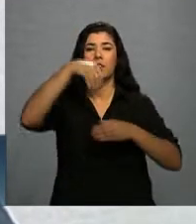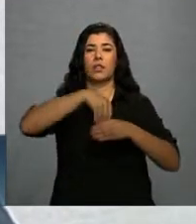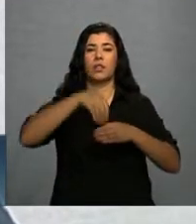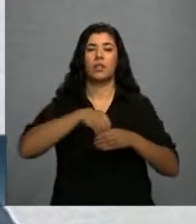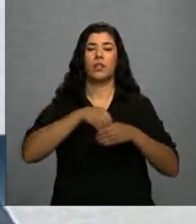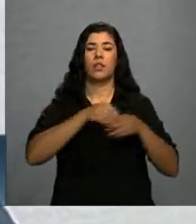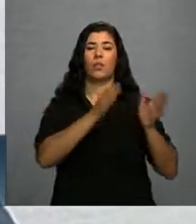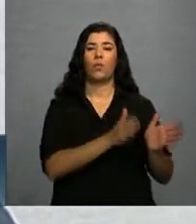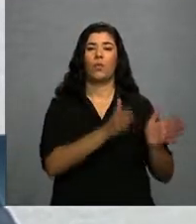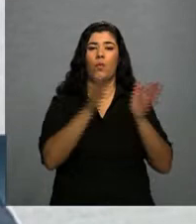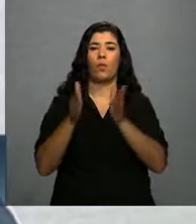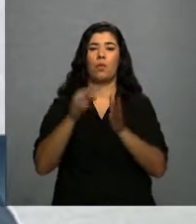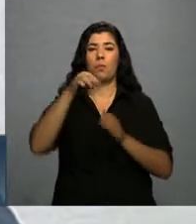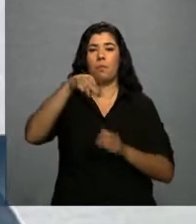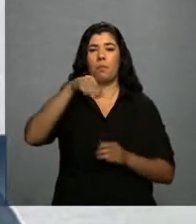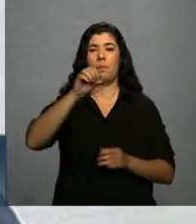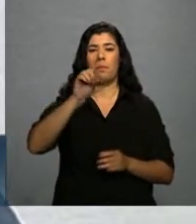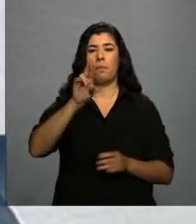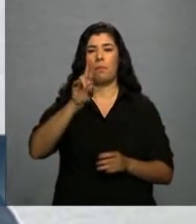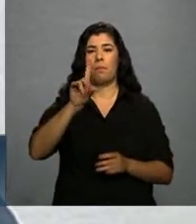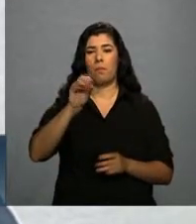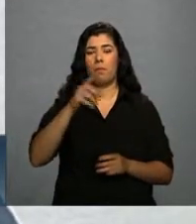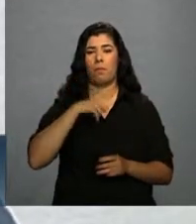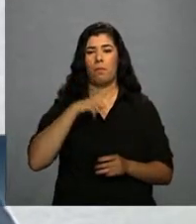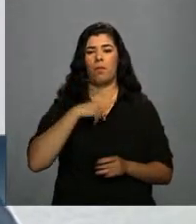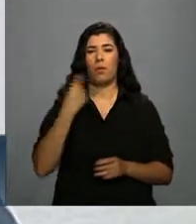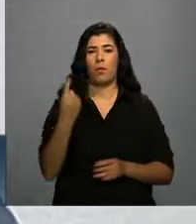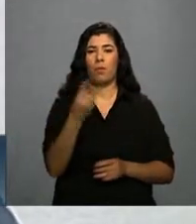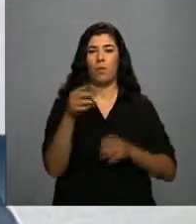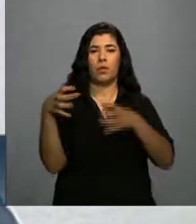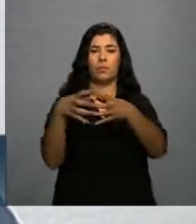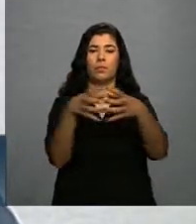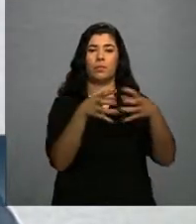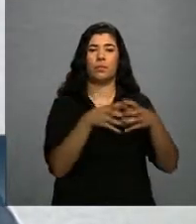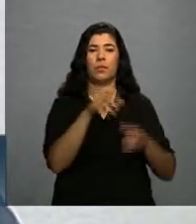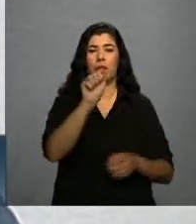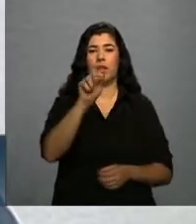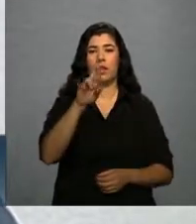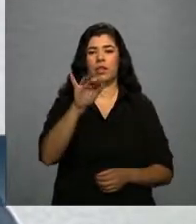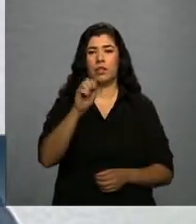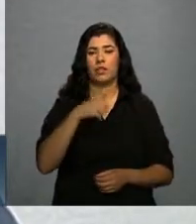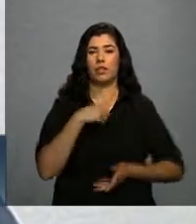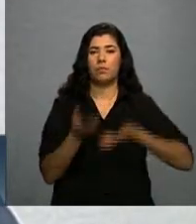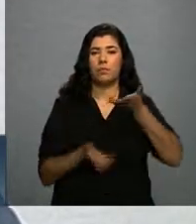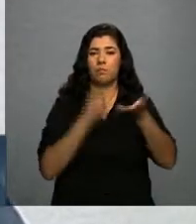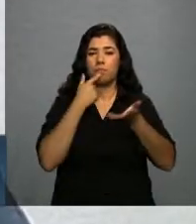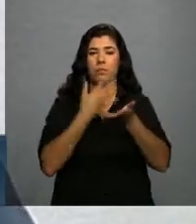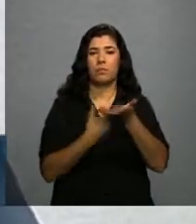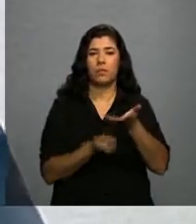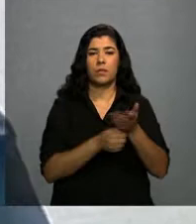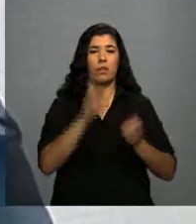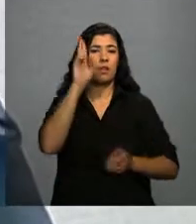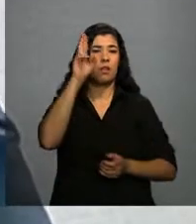uma vez que as agências transfusionais representam a maior parte do serviço de hemoterapia do país.